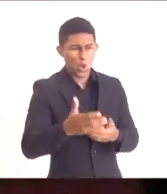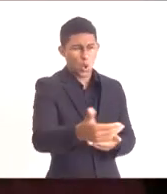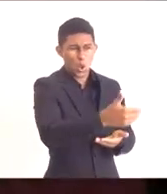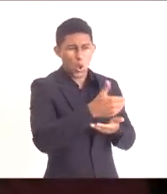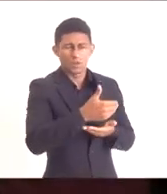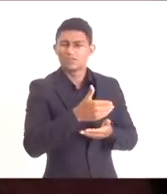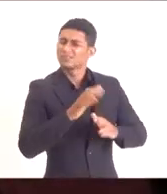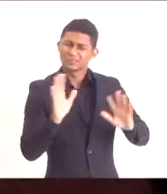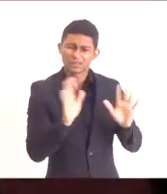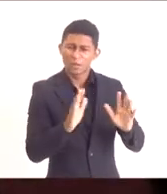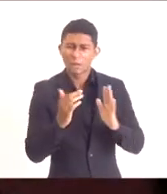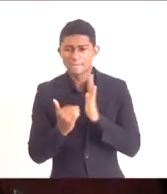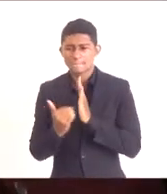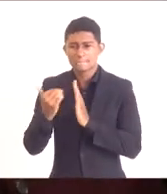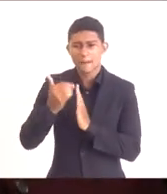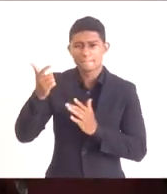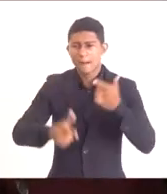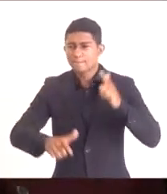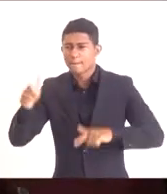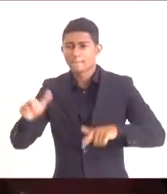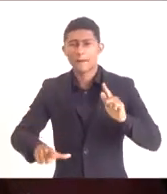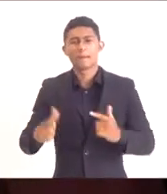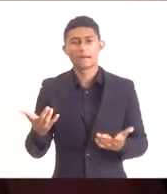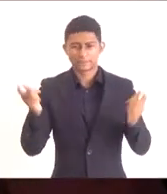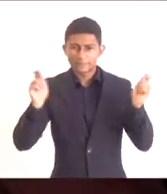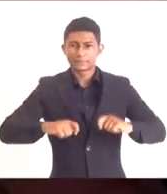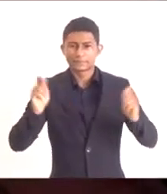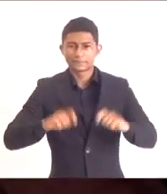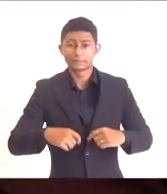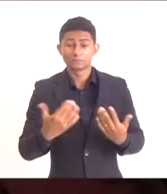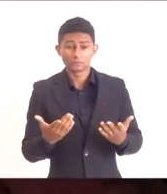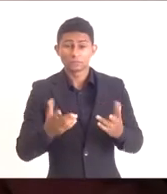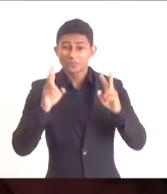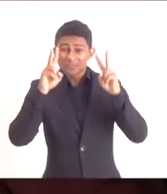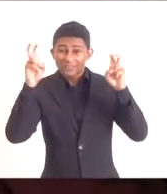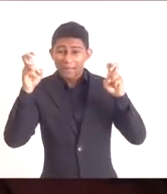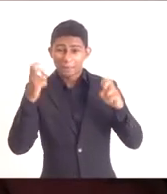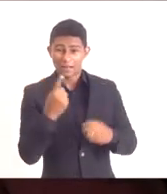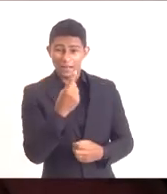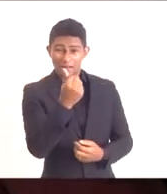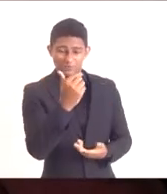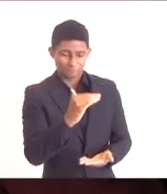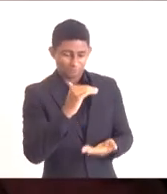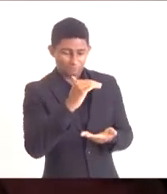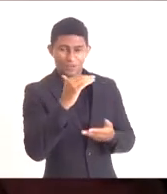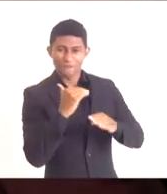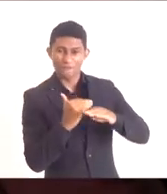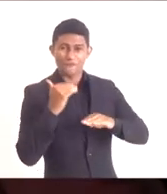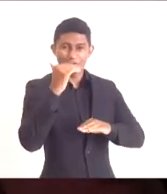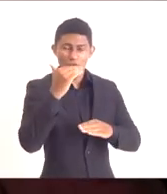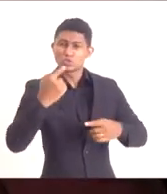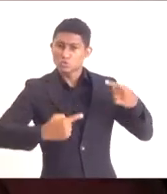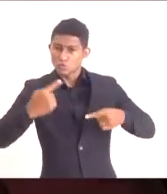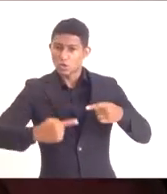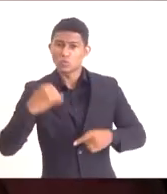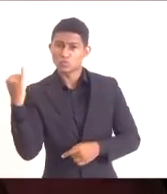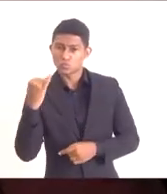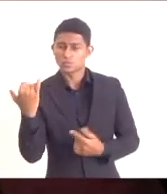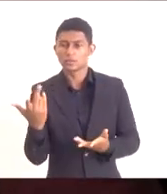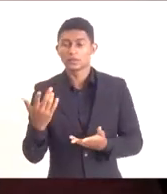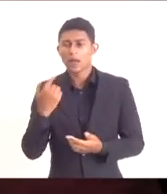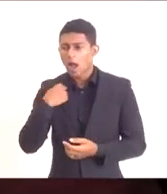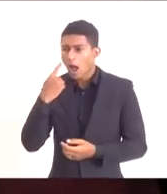participação. Então, essa discussão do fundo, estou vendo o Igor aqui, o secretário de Maricá,